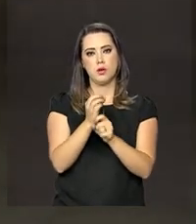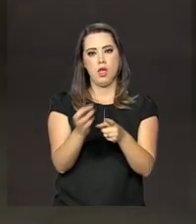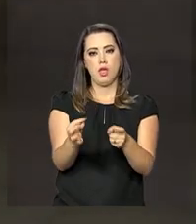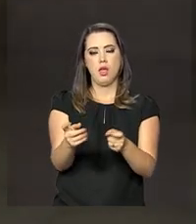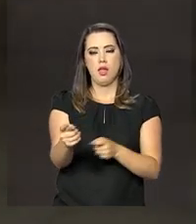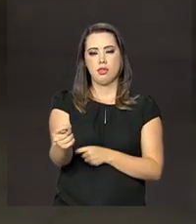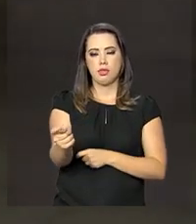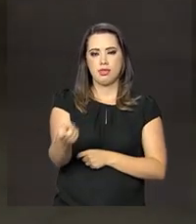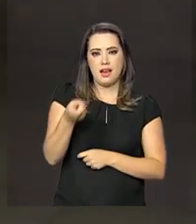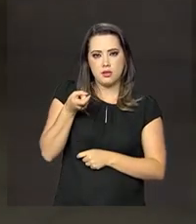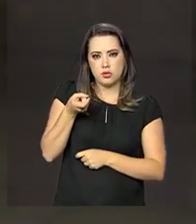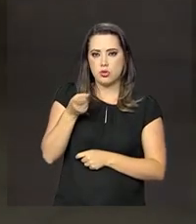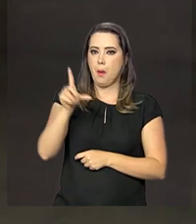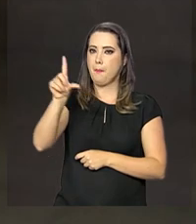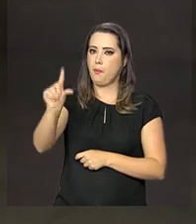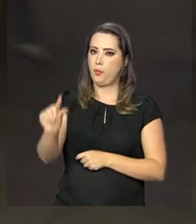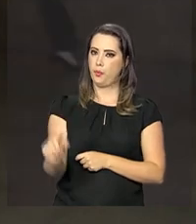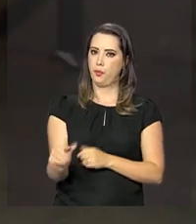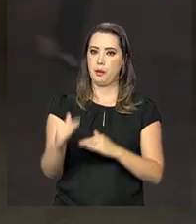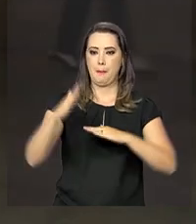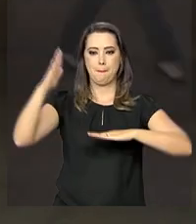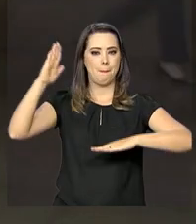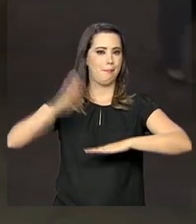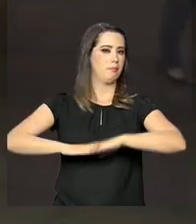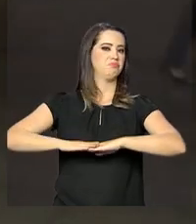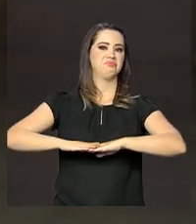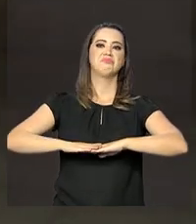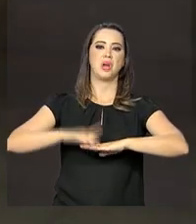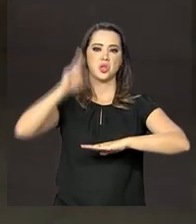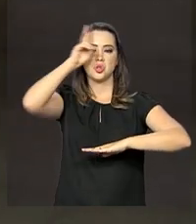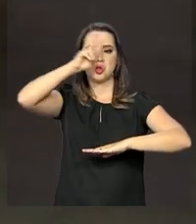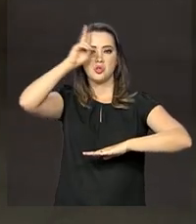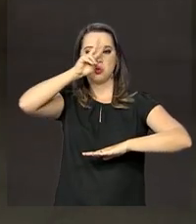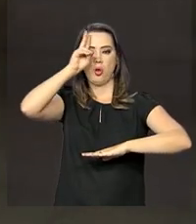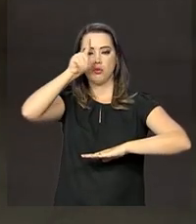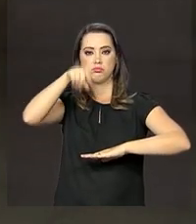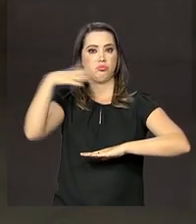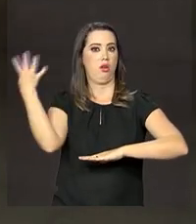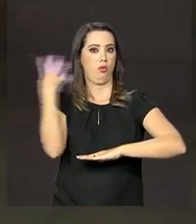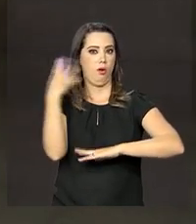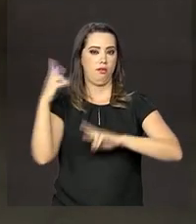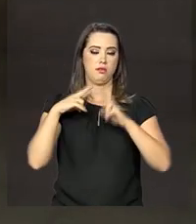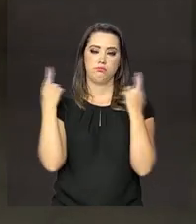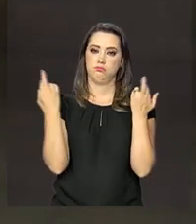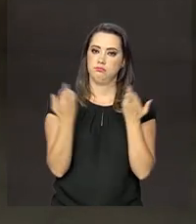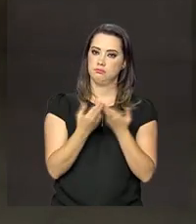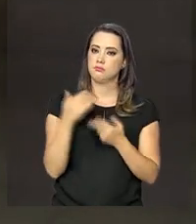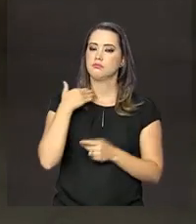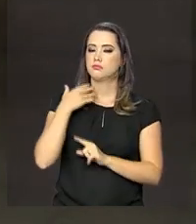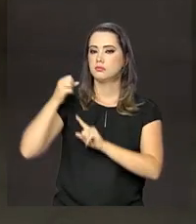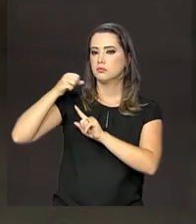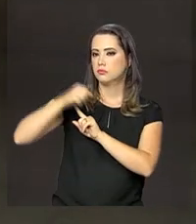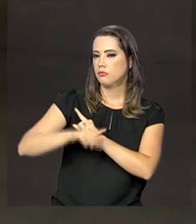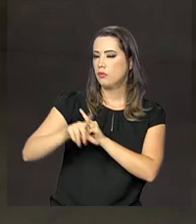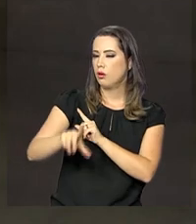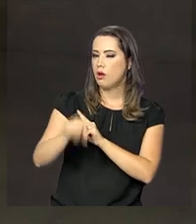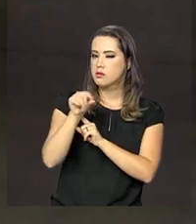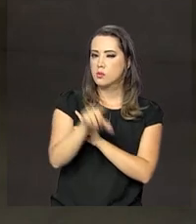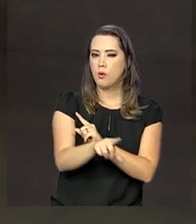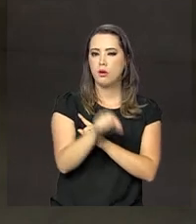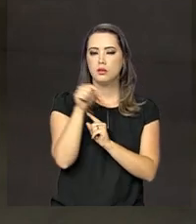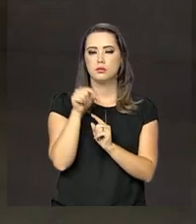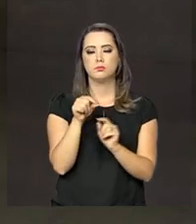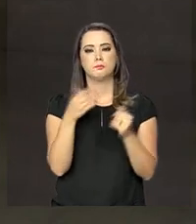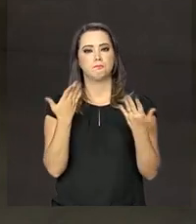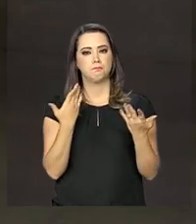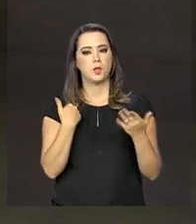patamar da história. Essa é a quarta reunião consecutiva do Comitê de Política Monetária do Banco Central, em que é determinada e